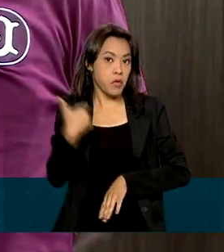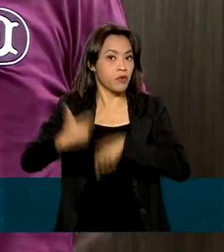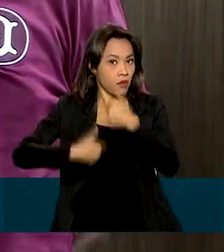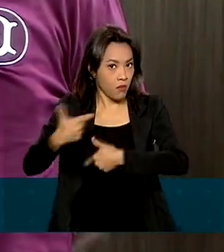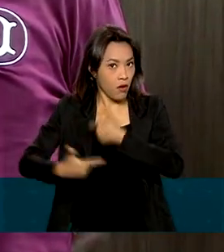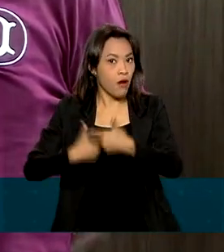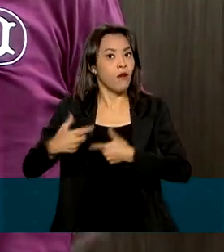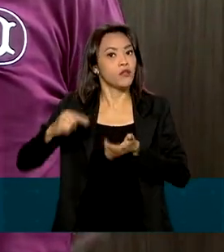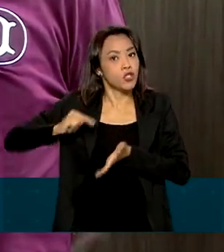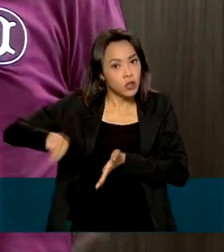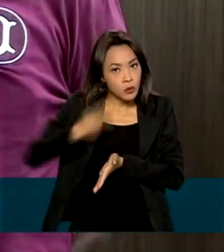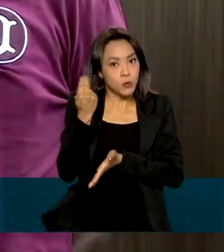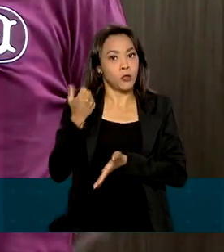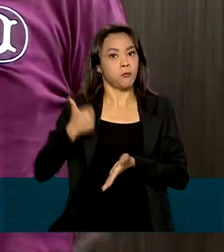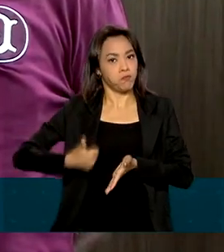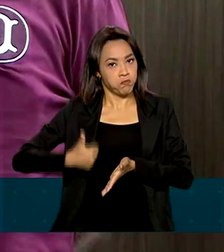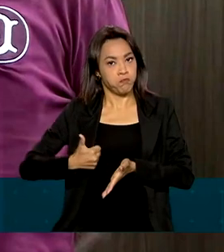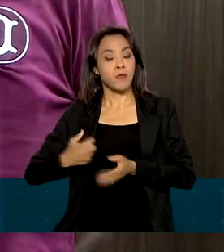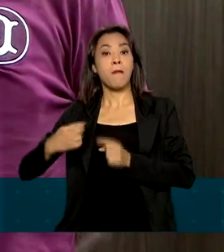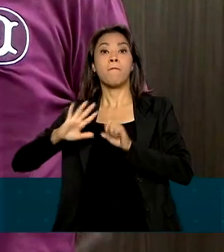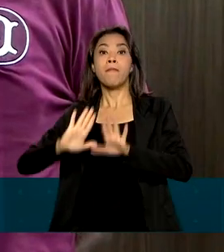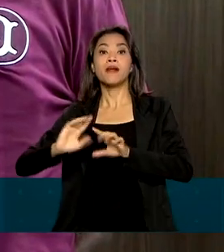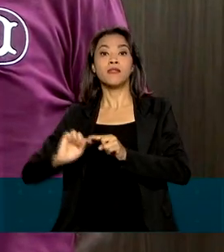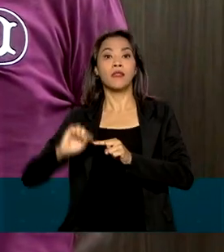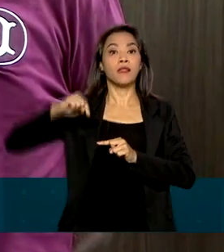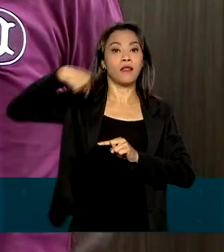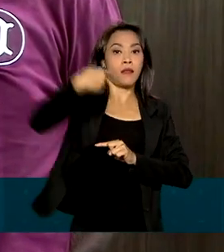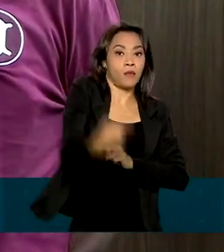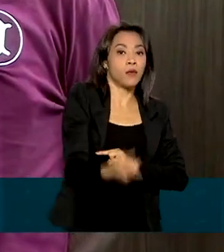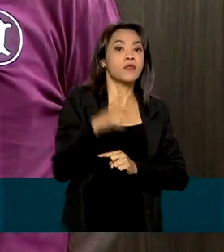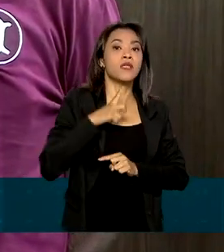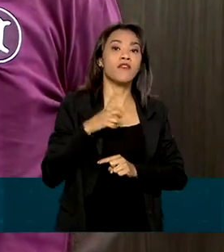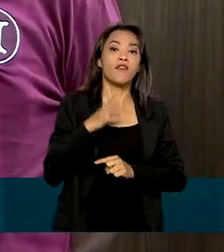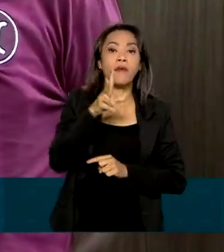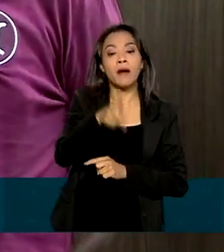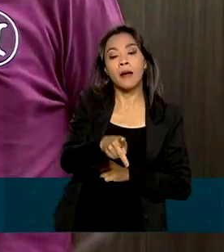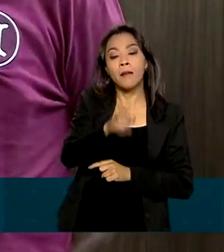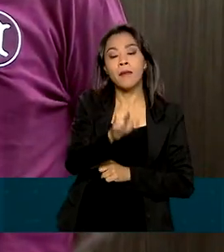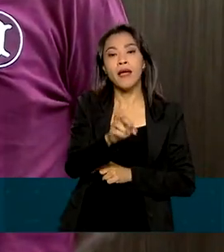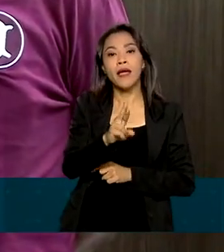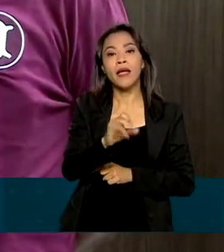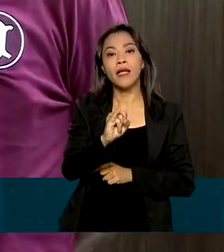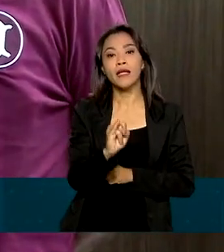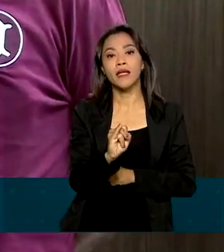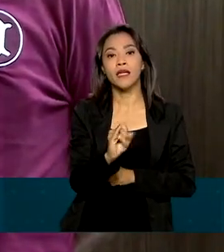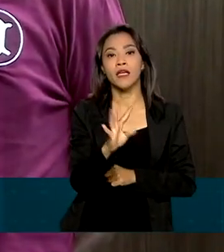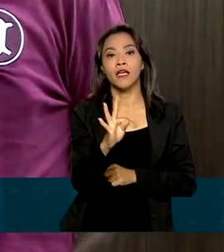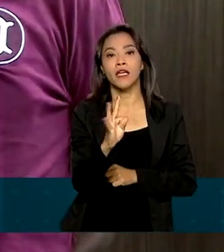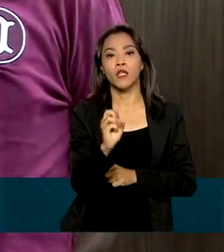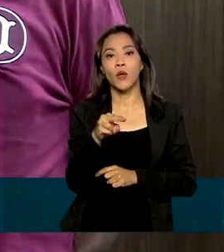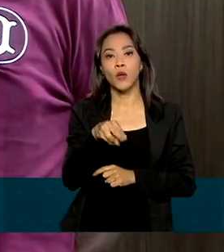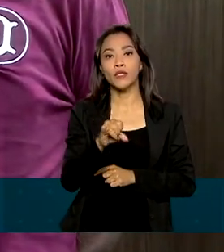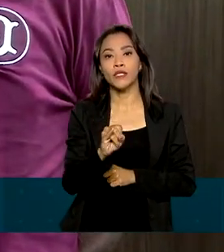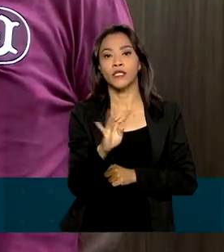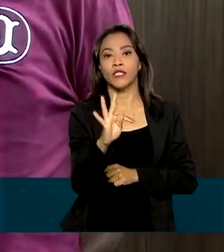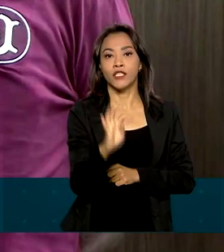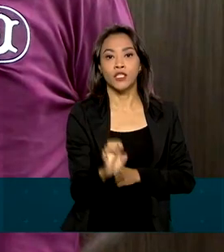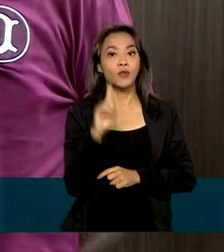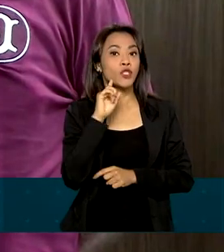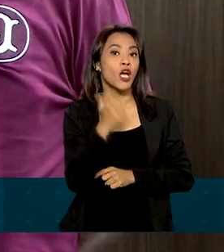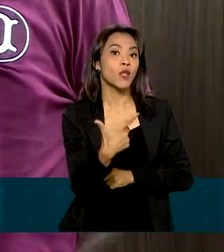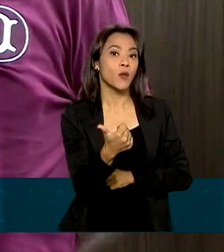Mas depois disso ele teve uma peritonite no dia 12 de setembro,